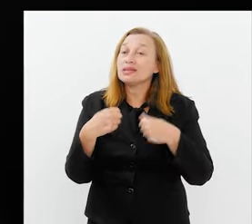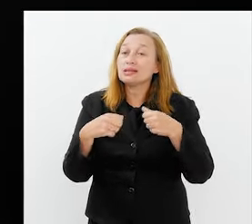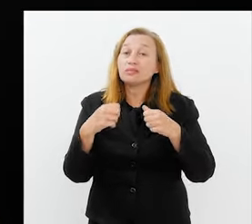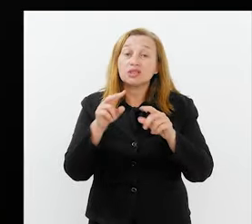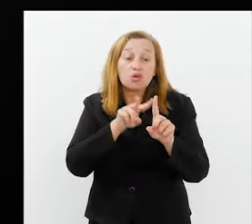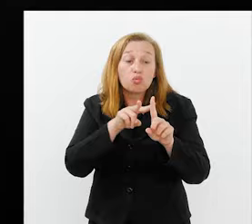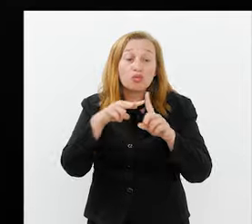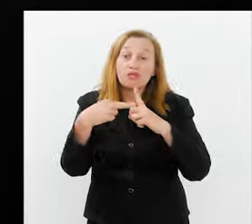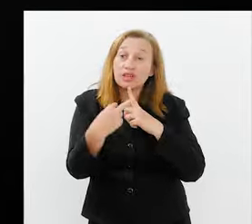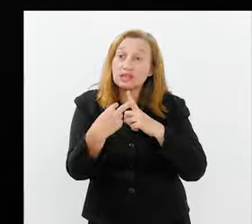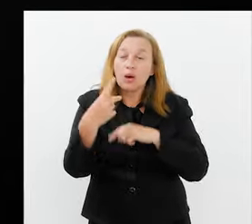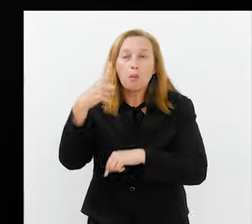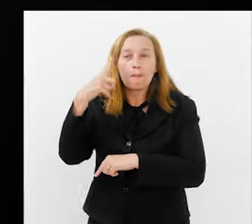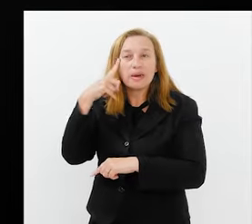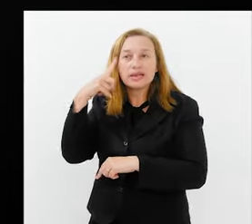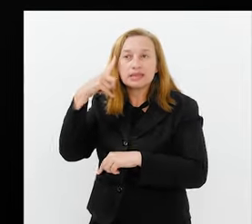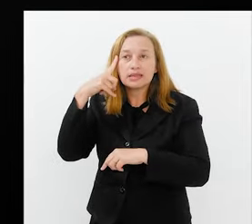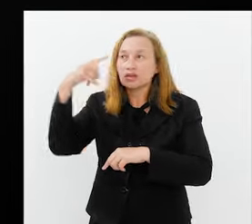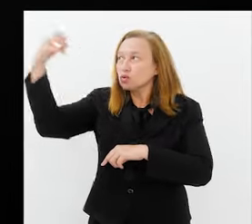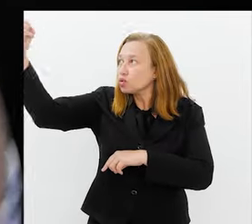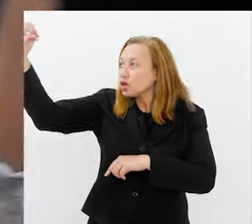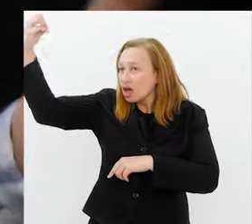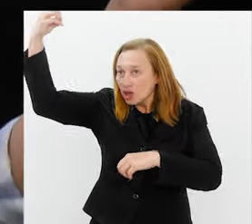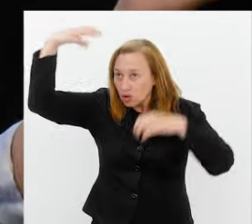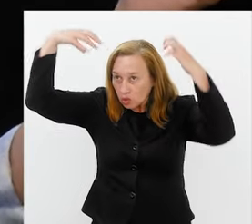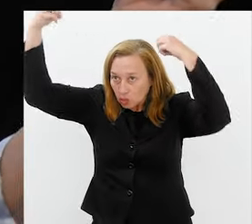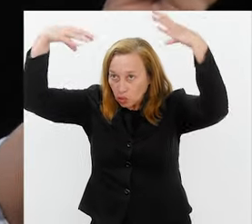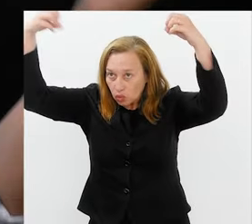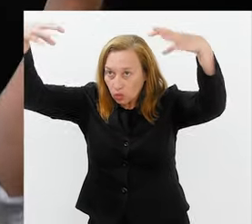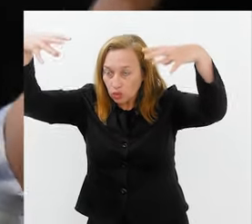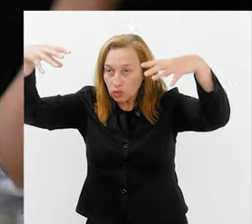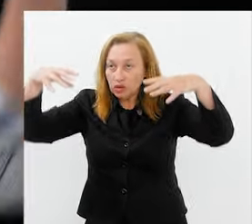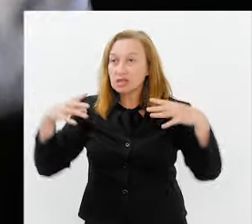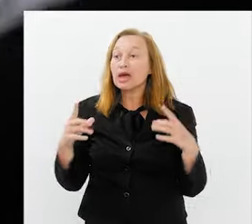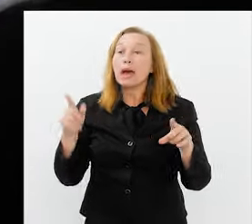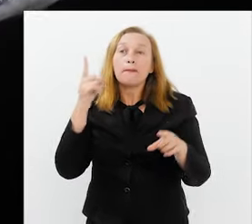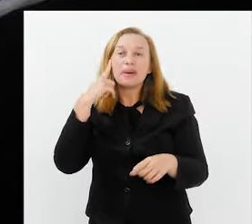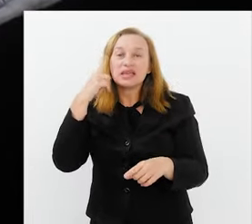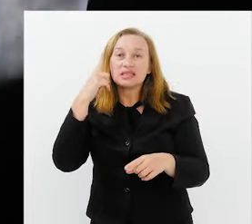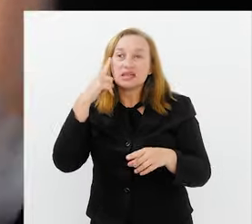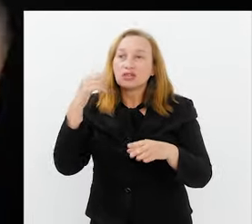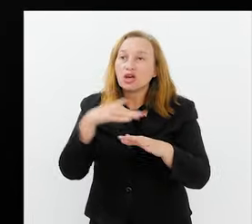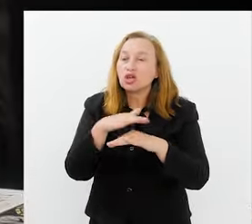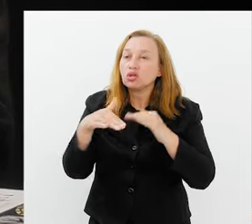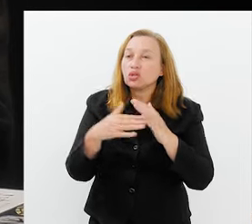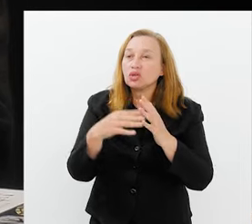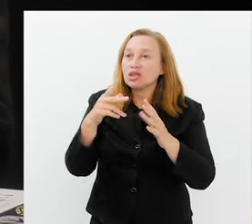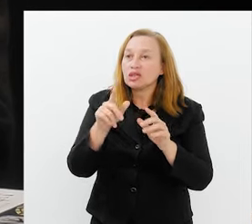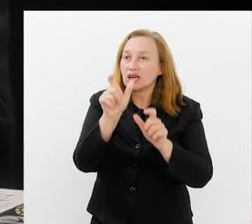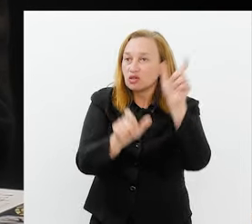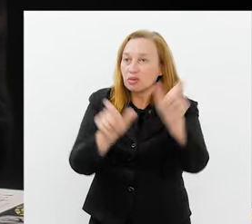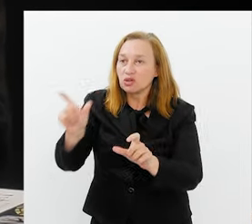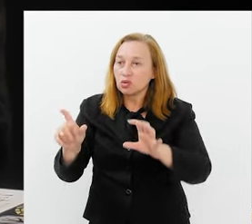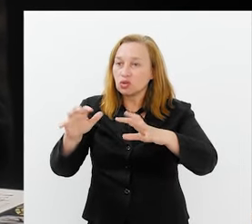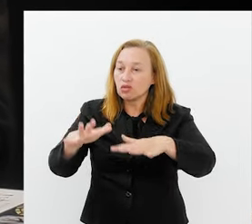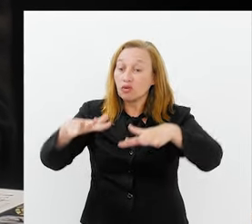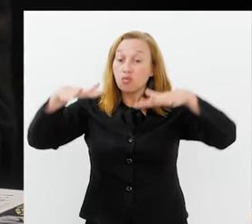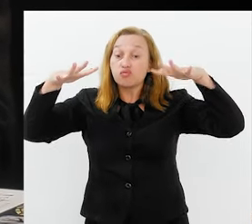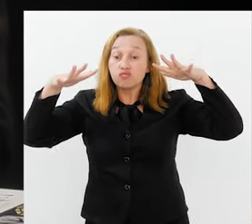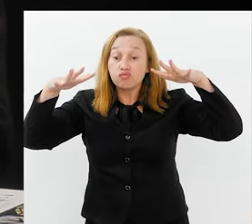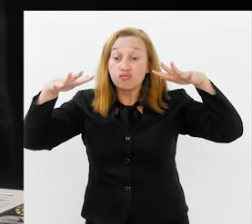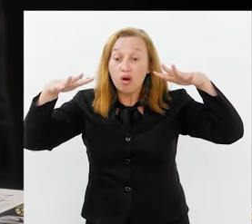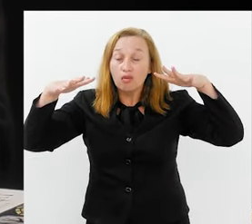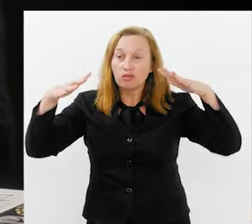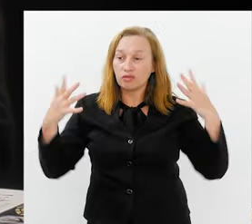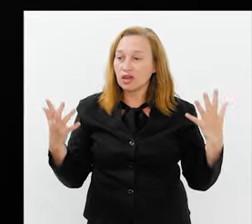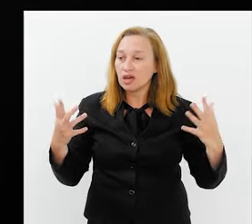esse olhar, pensando na iluminação, pensando no público que vai assistir lá da última arquibancada. A câmera que está dando super close